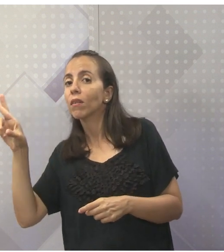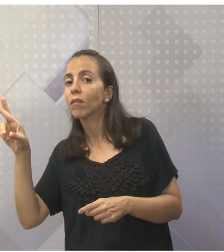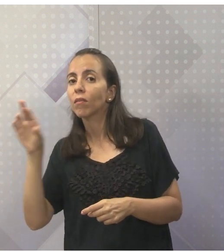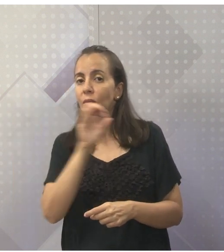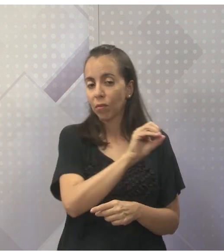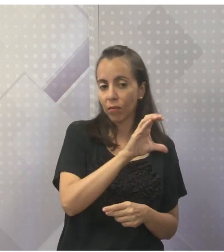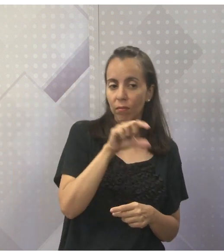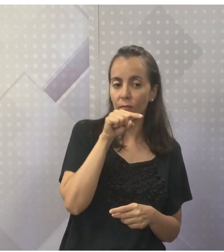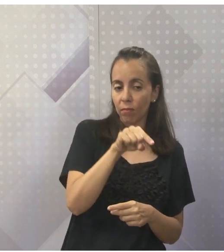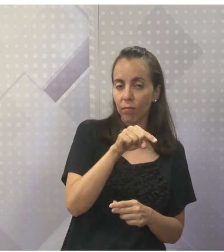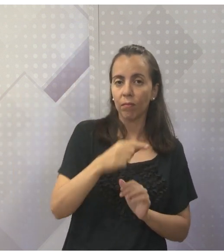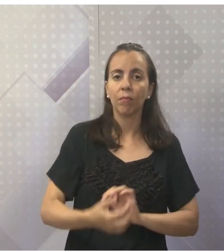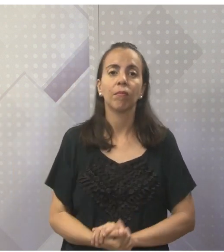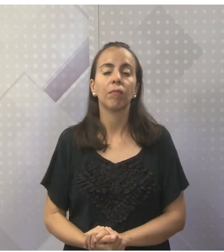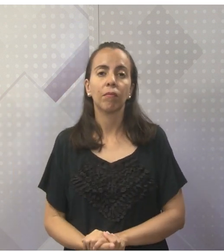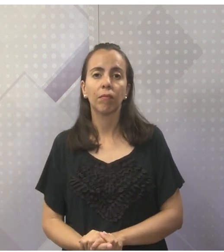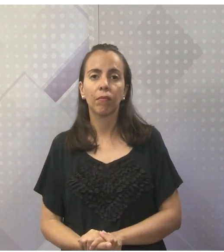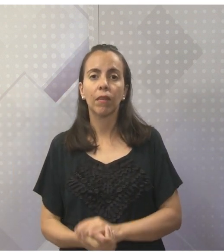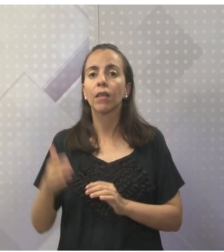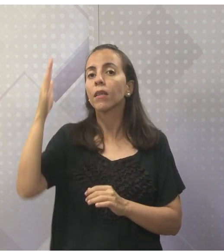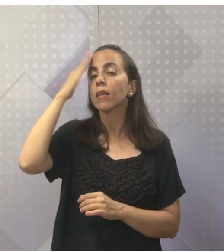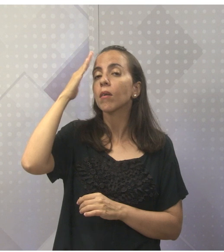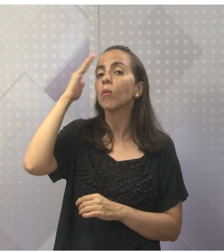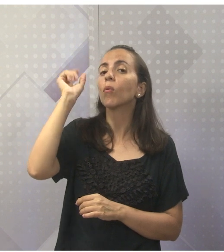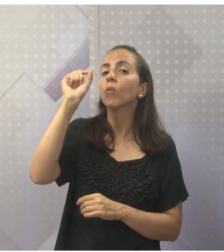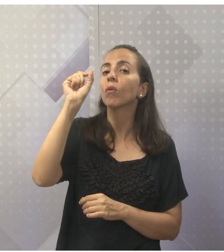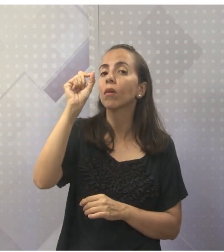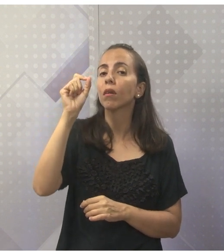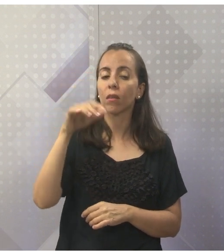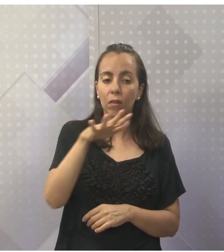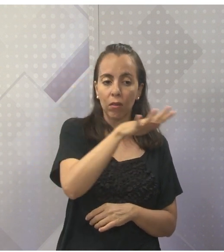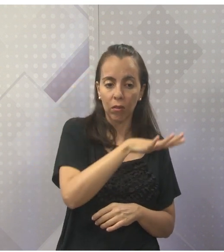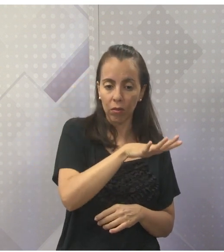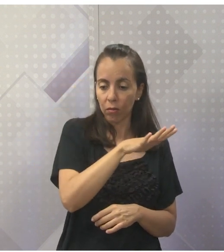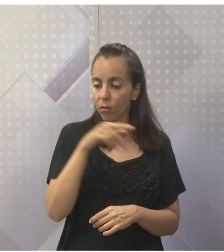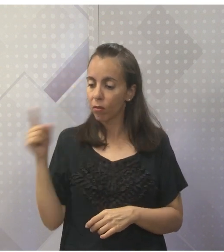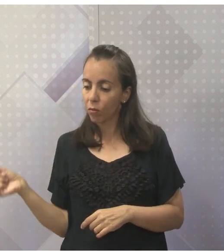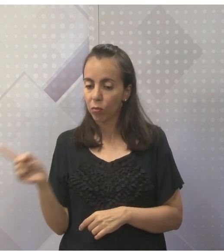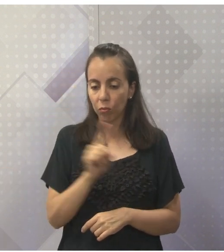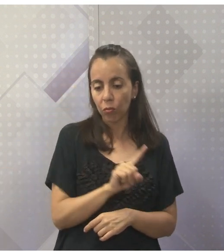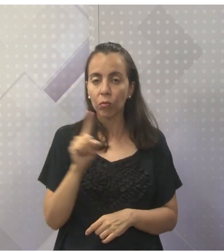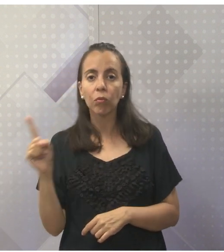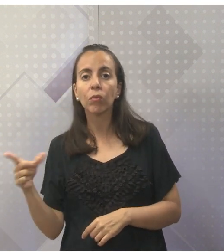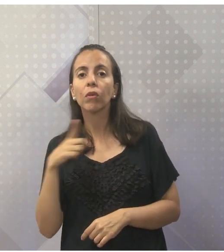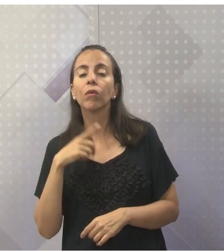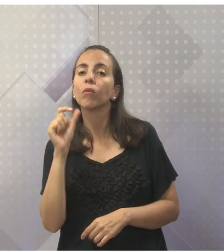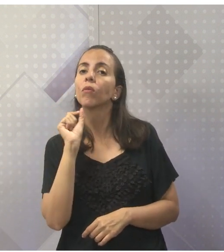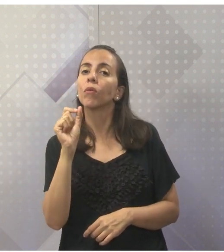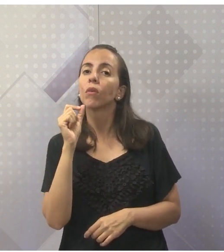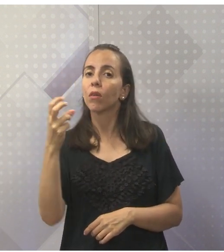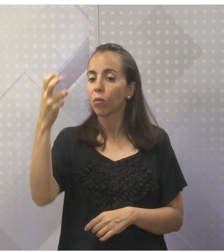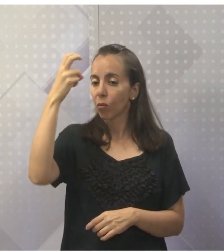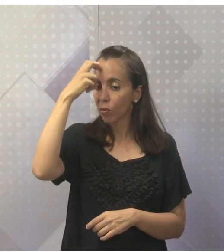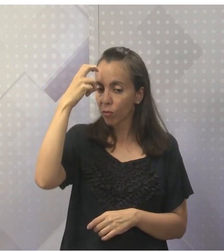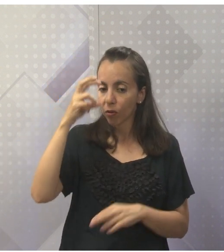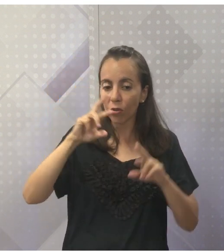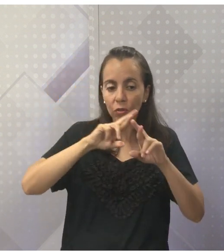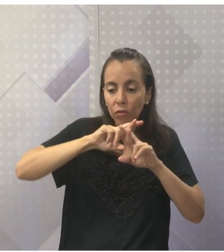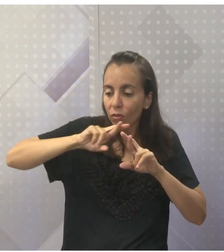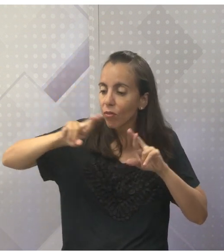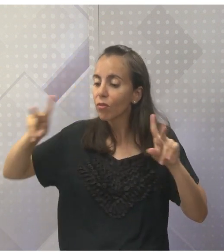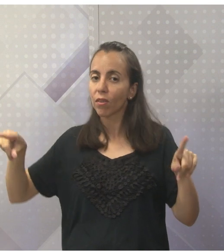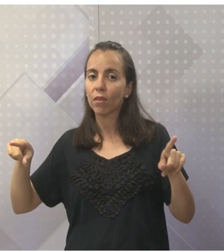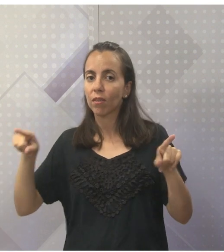Isso, bem sabemos que no oriente e no ocidente existem culturas diferentes, né?